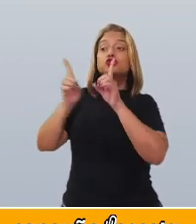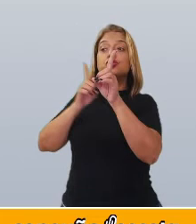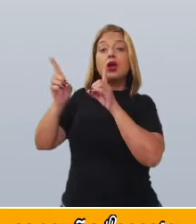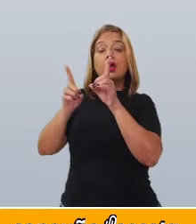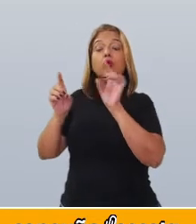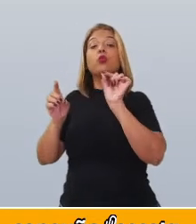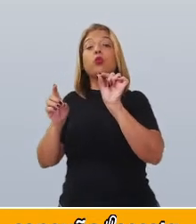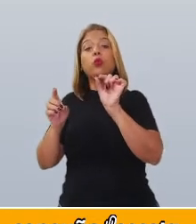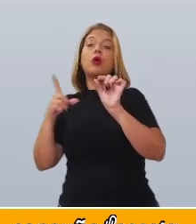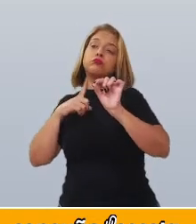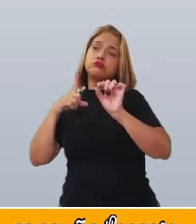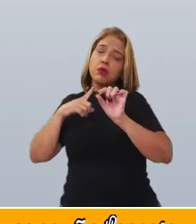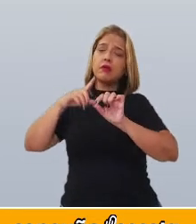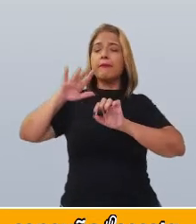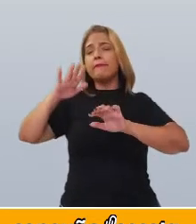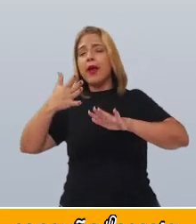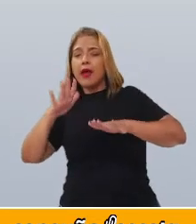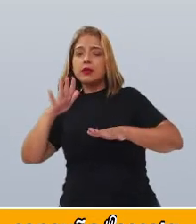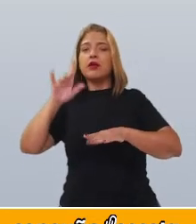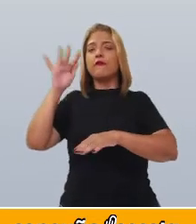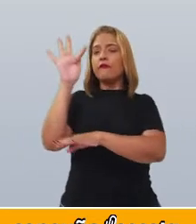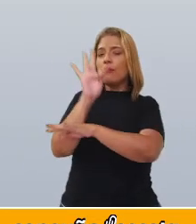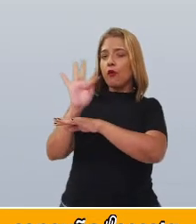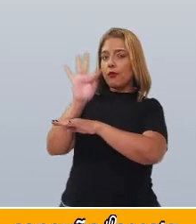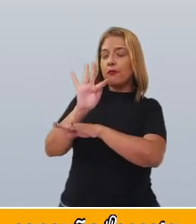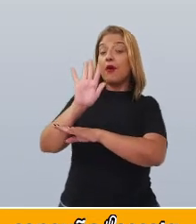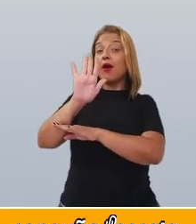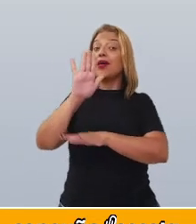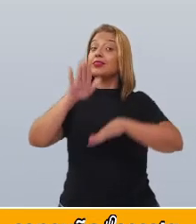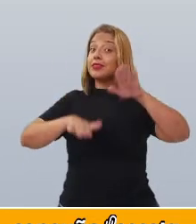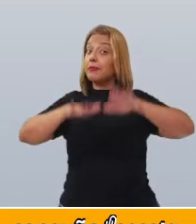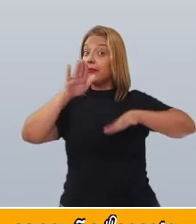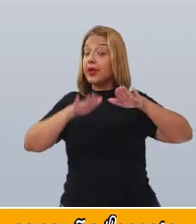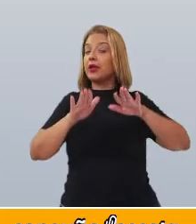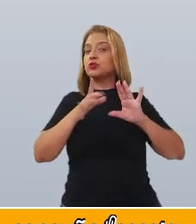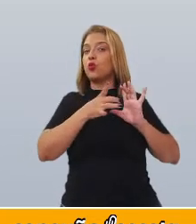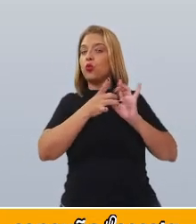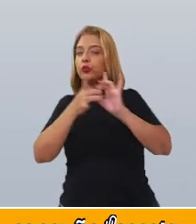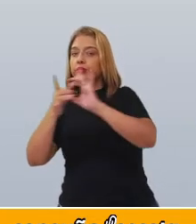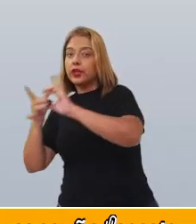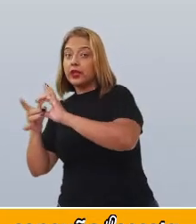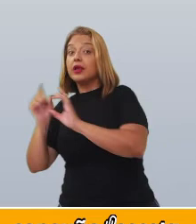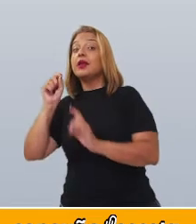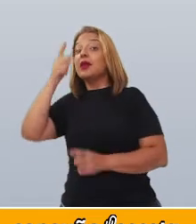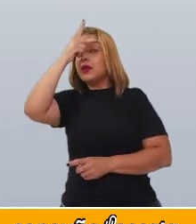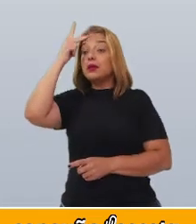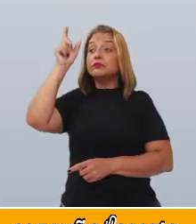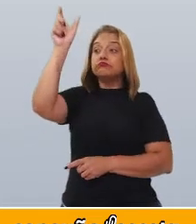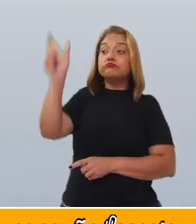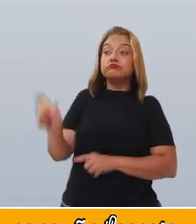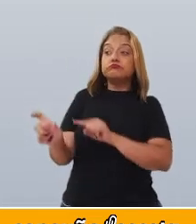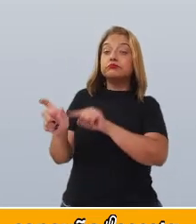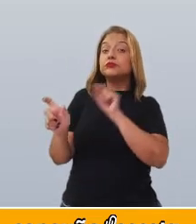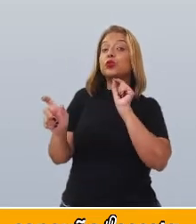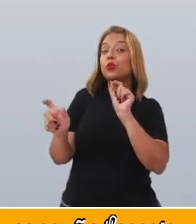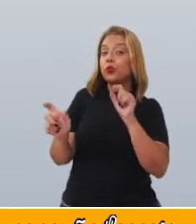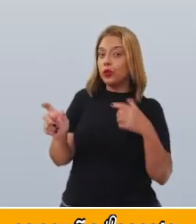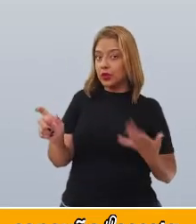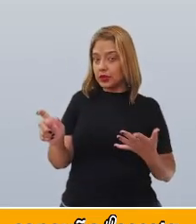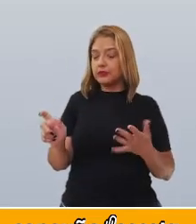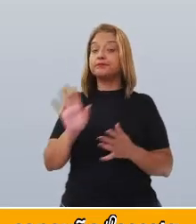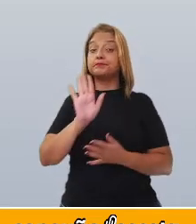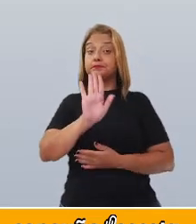mais ou menos formal. Isso vai depender do contexto da entrevista, de quem está sendo entrevistado. Uma coisa